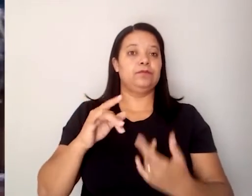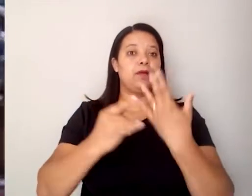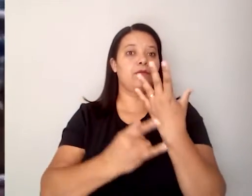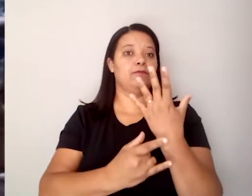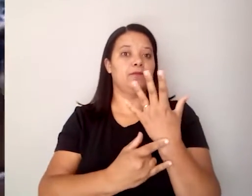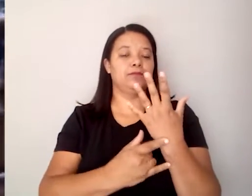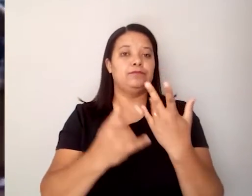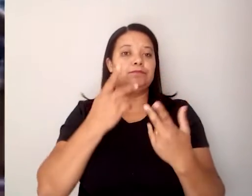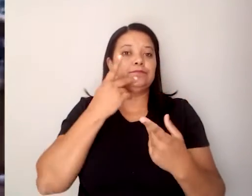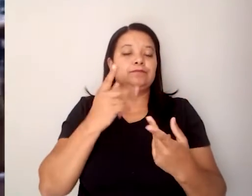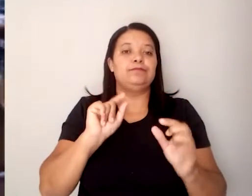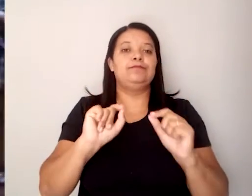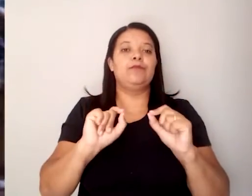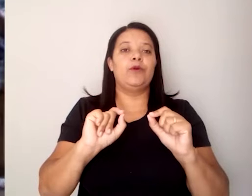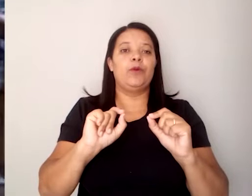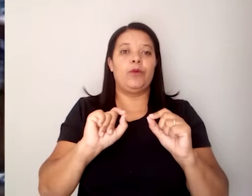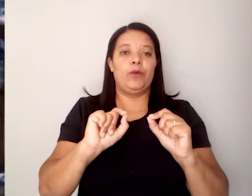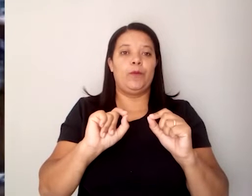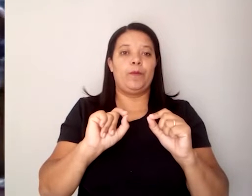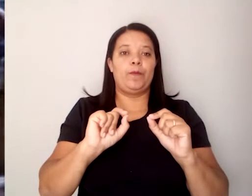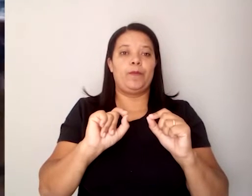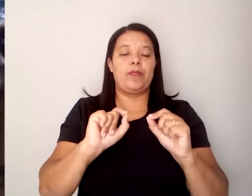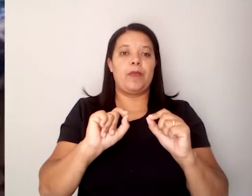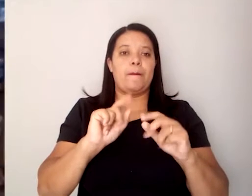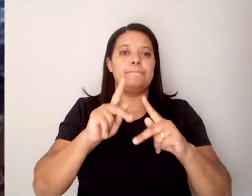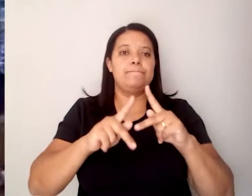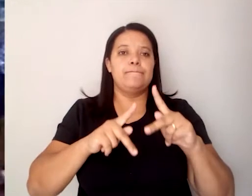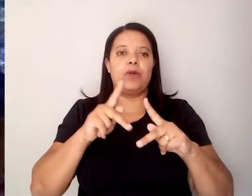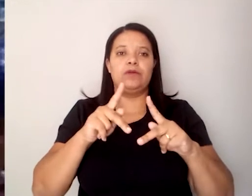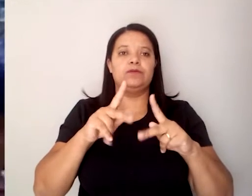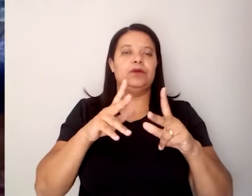costumei chamar de extra-ocidentais.